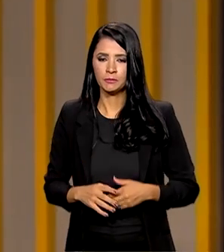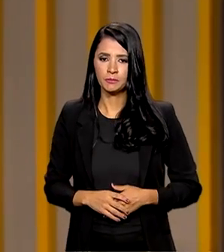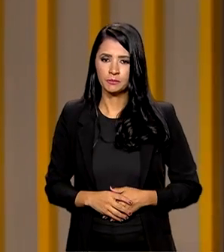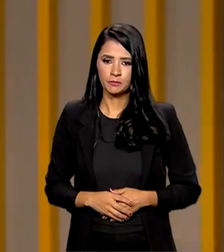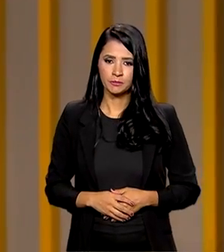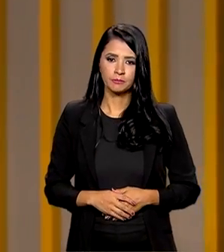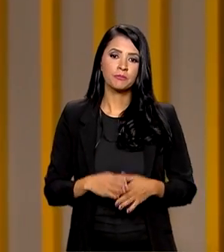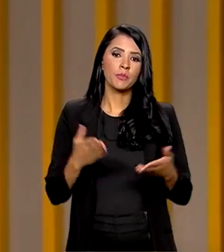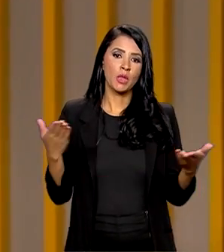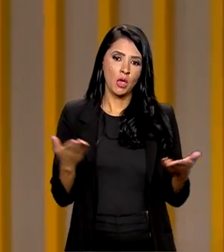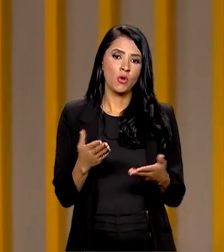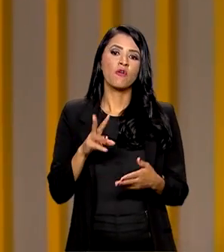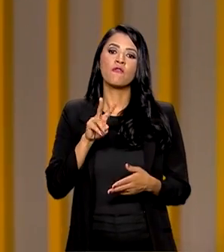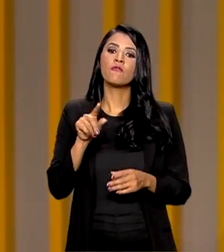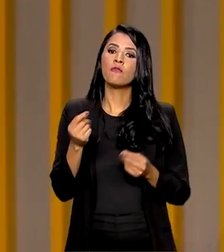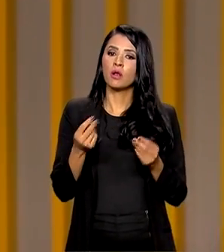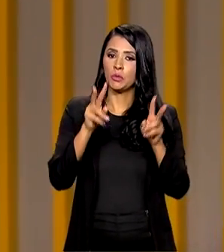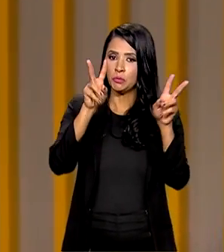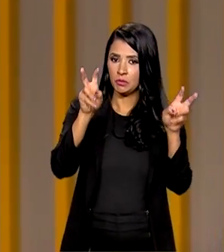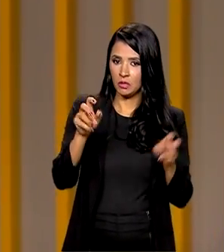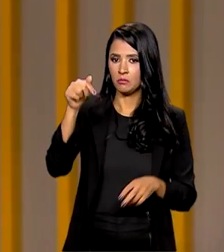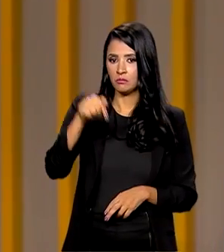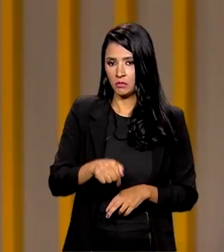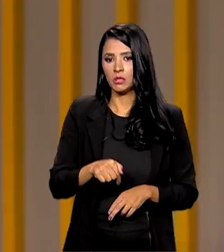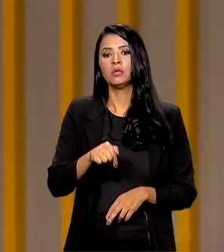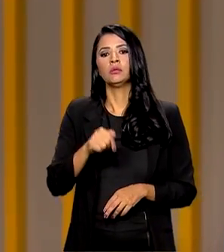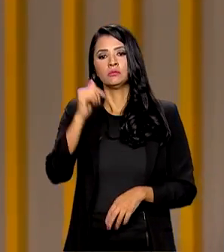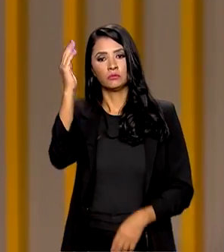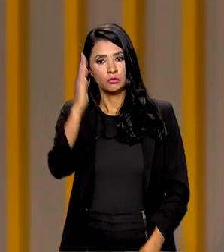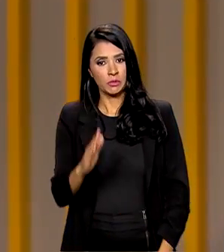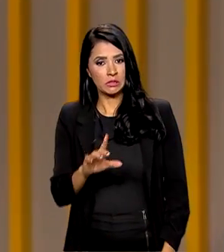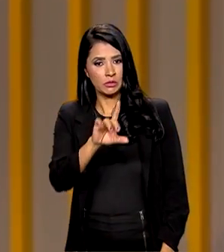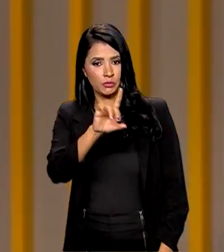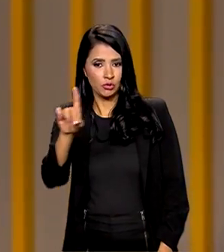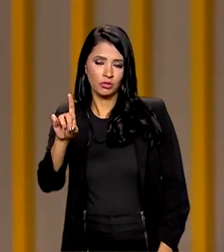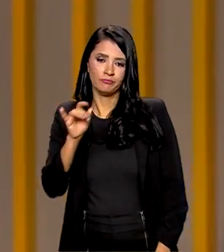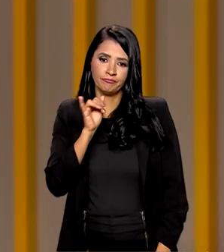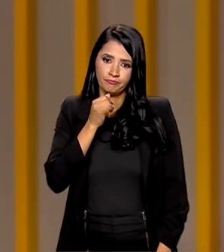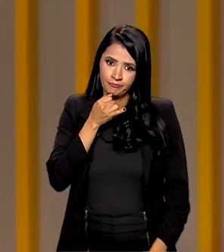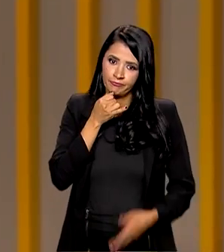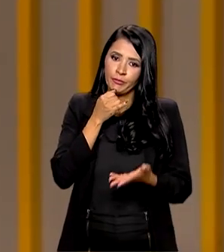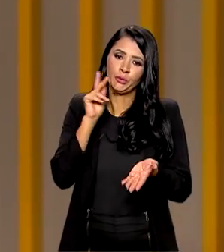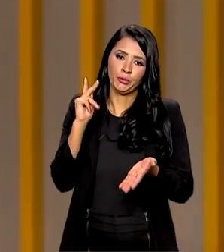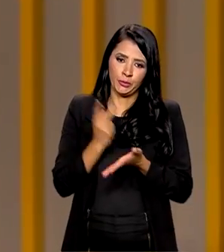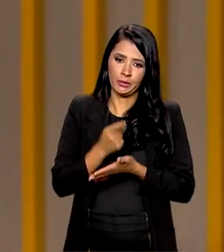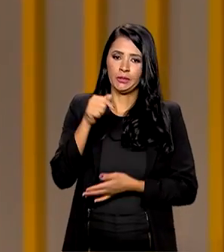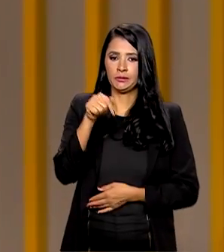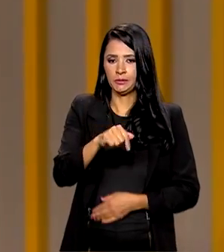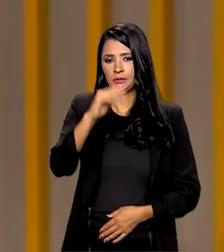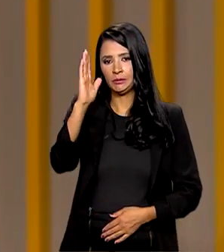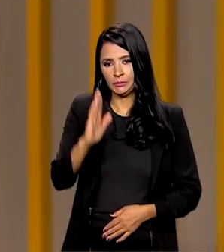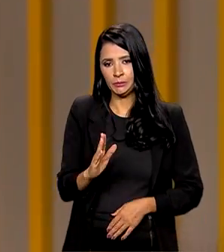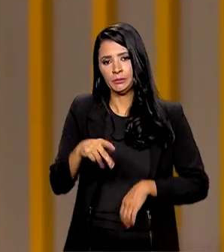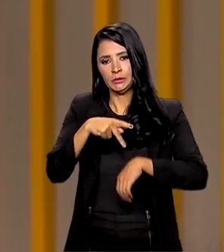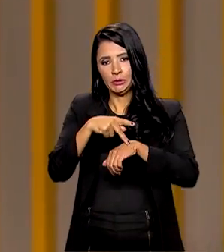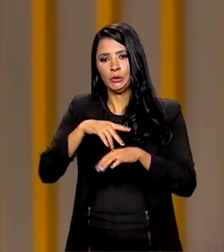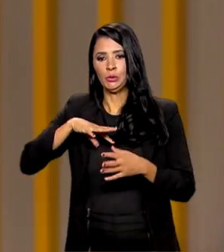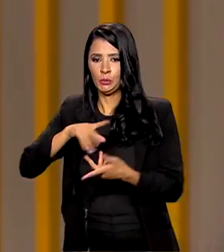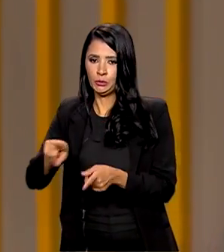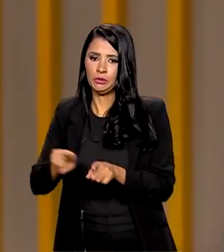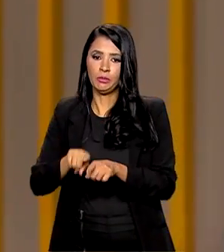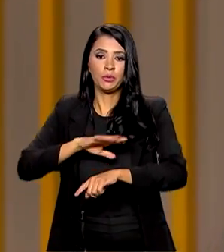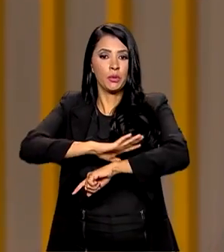Agora nós vamos falar de um tema aqui no Brasil em Dia, que infelizmente é uma realidade aqui no país e no mundo, o